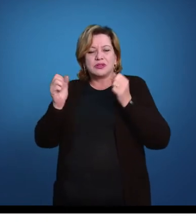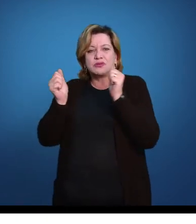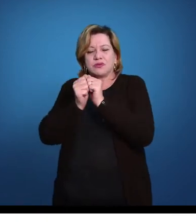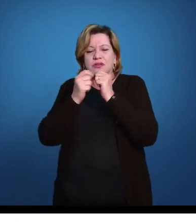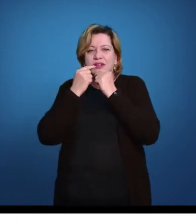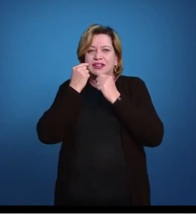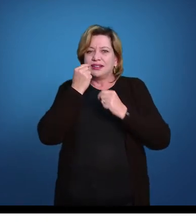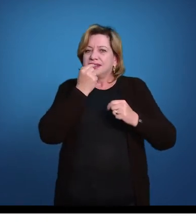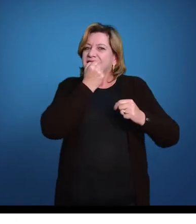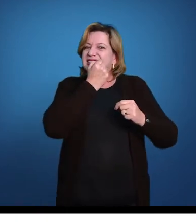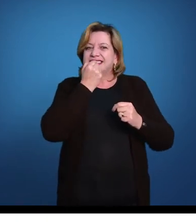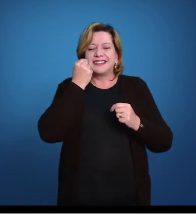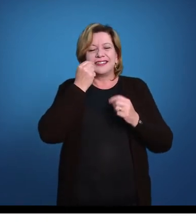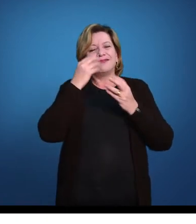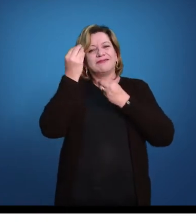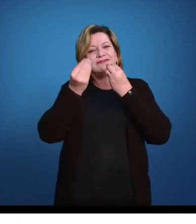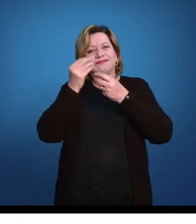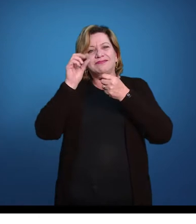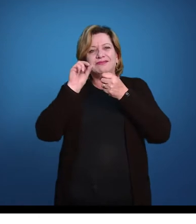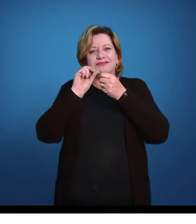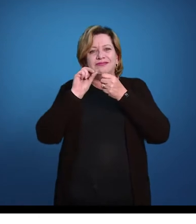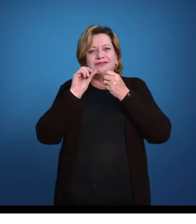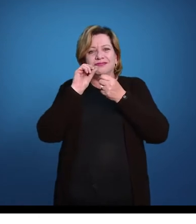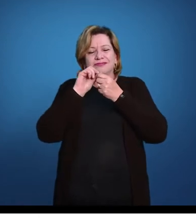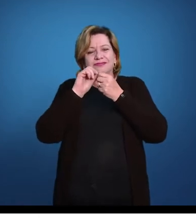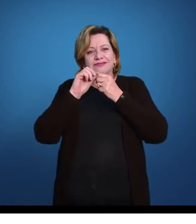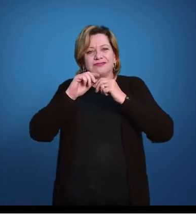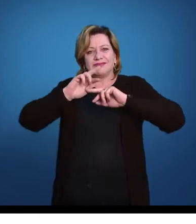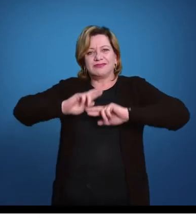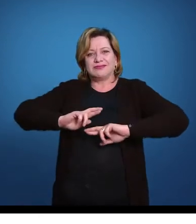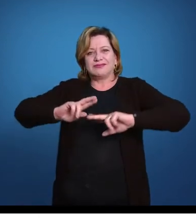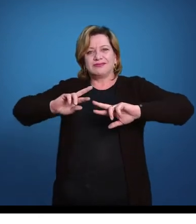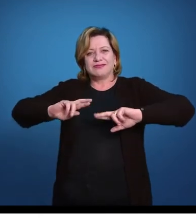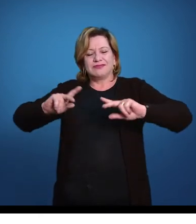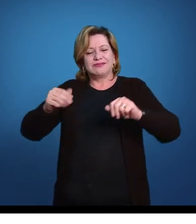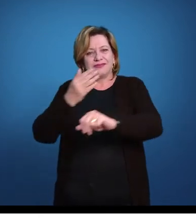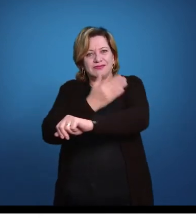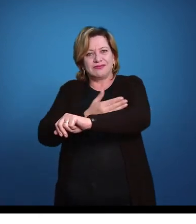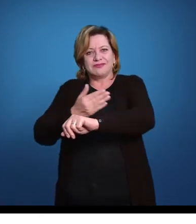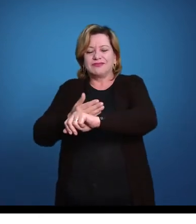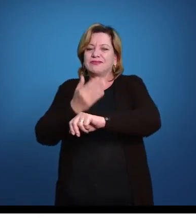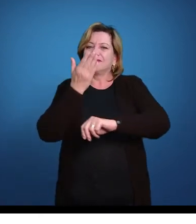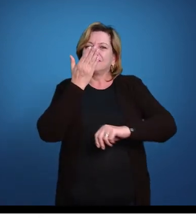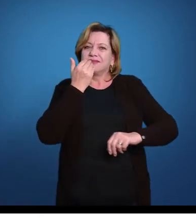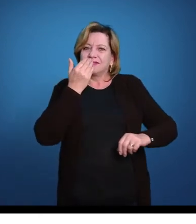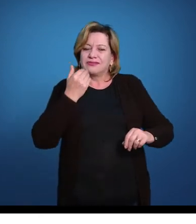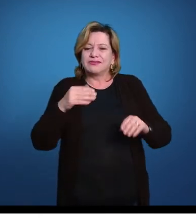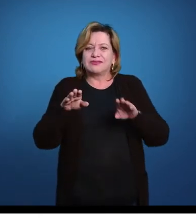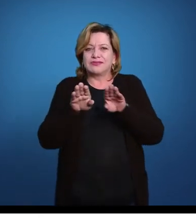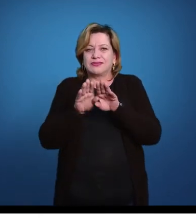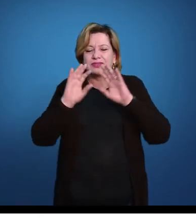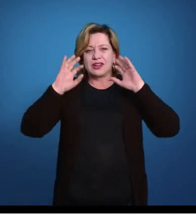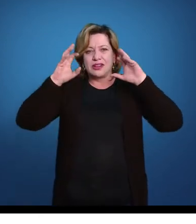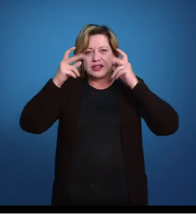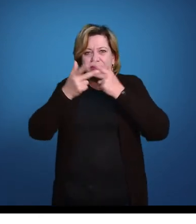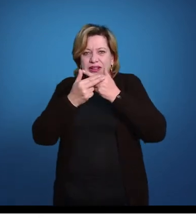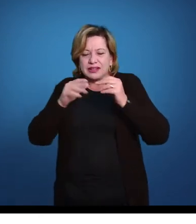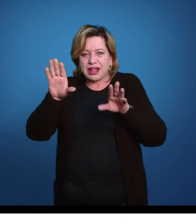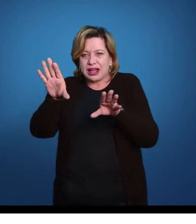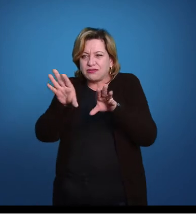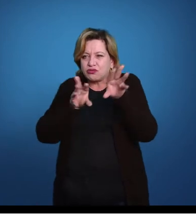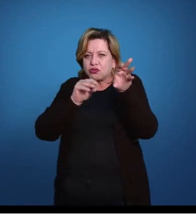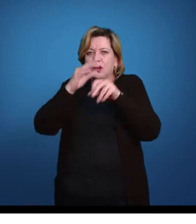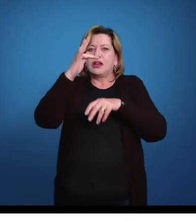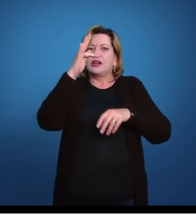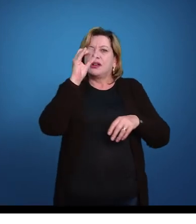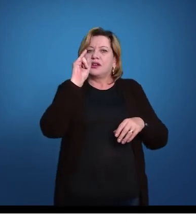diversos tipos de dentes, permitiu uma grande diversificação de hábitos alimentares. Até então os animais eram filtradores, se